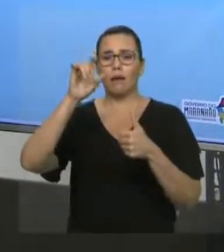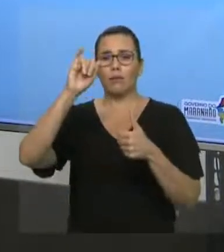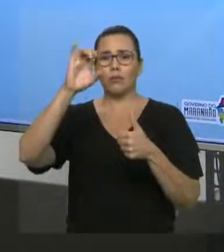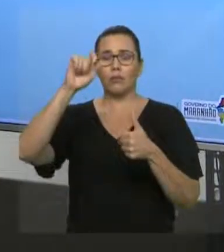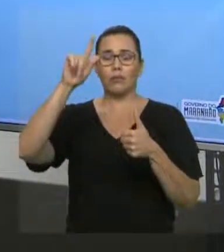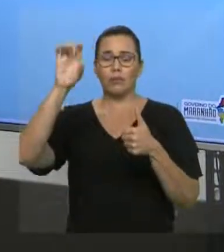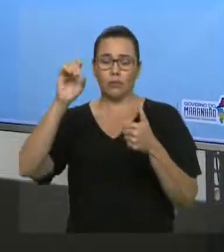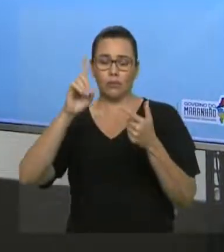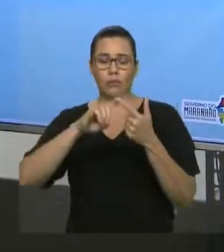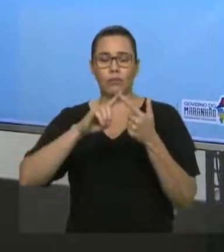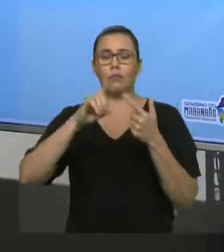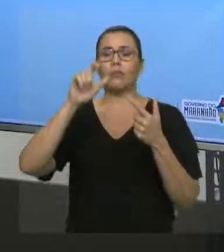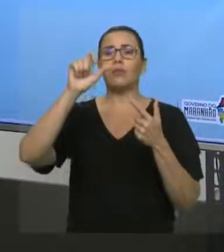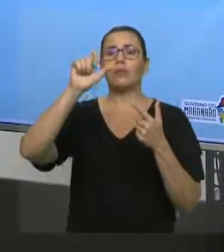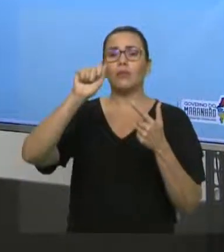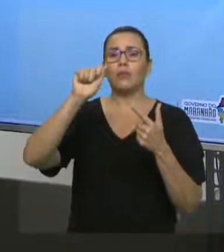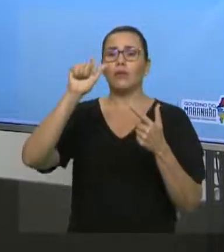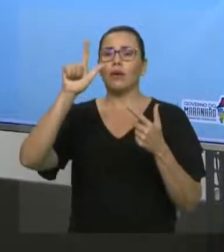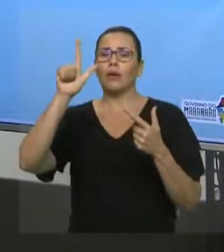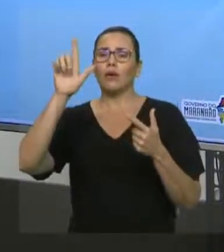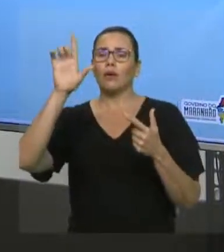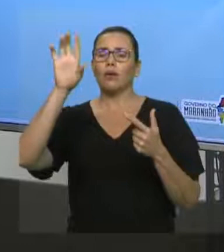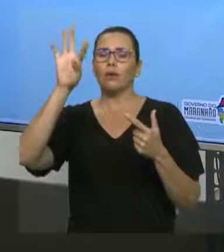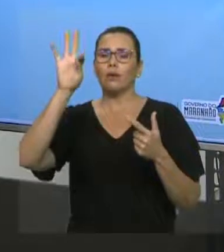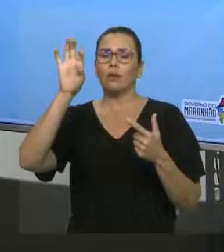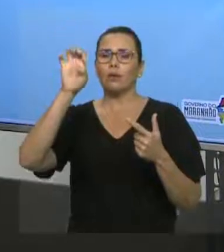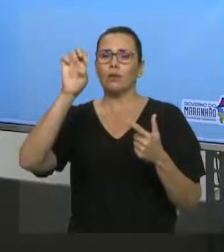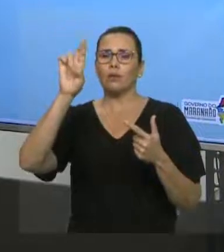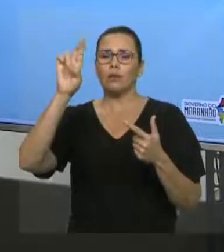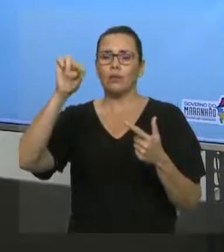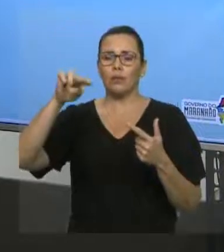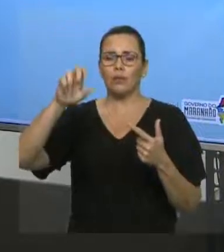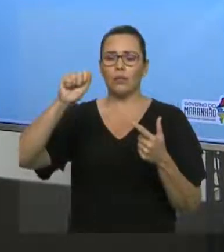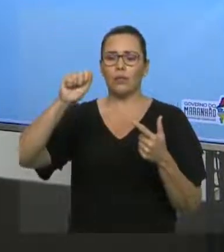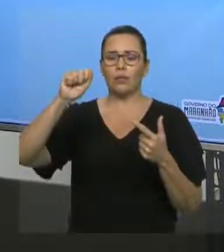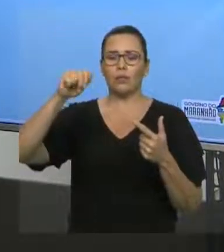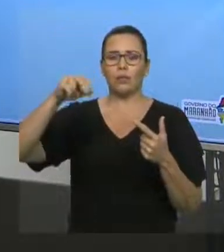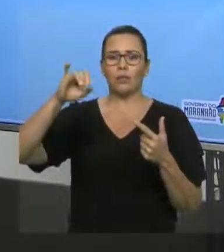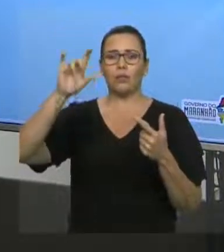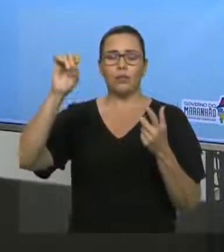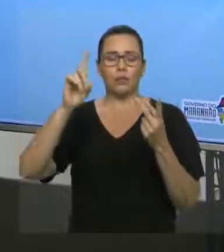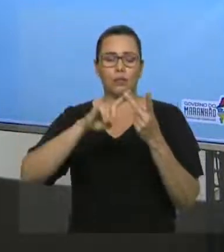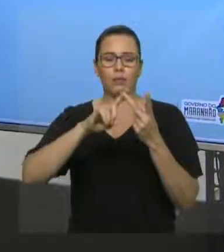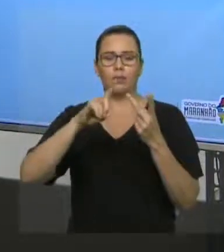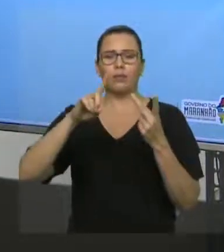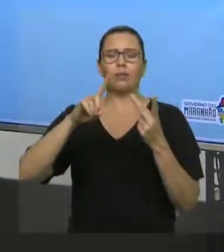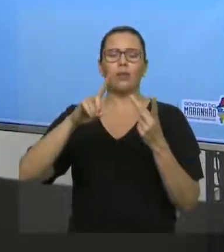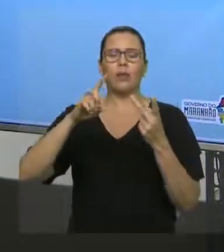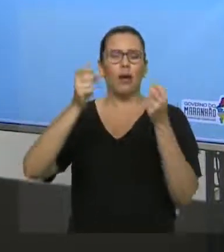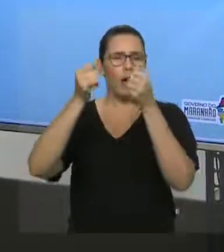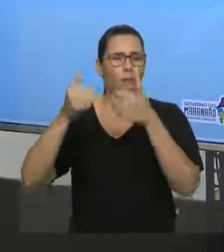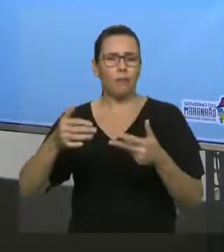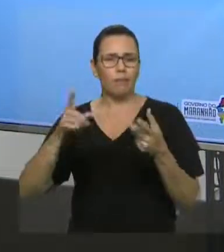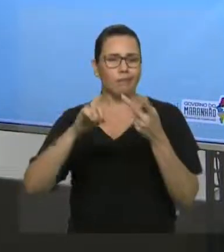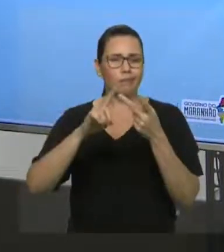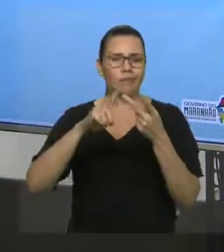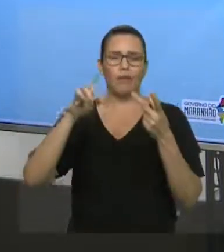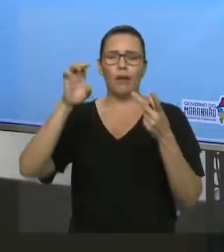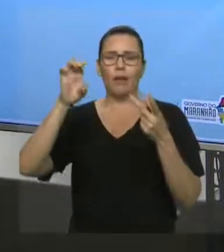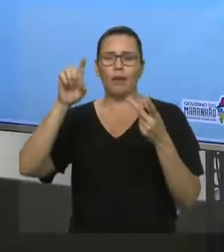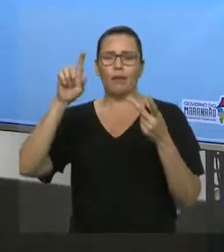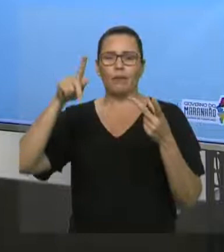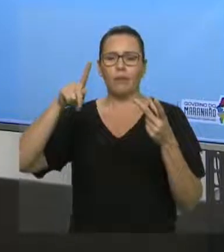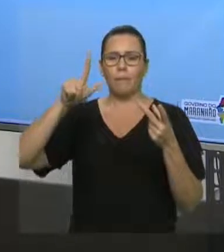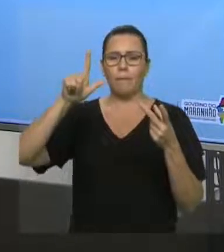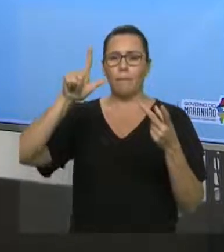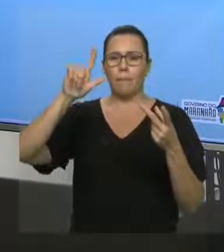A alternância, a ideia de alternância. A ideia de explicação. E a ideia de conclusão. Essas são as cinco ideias